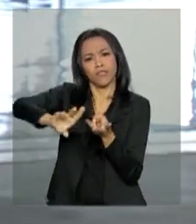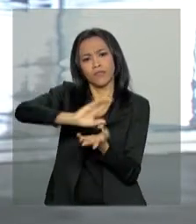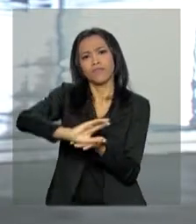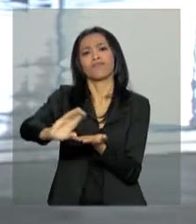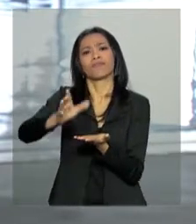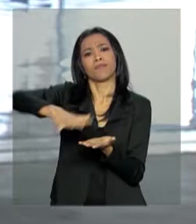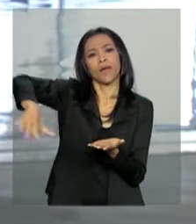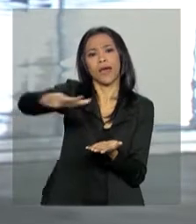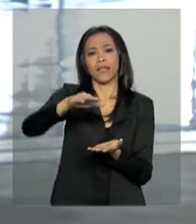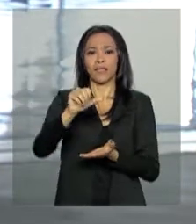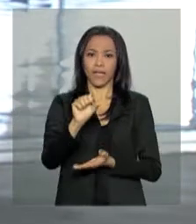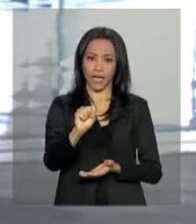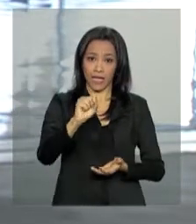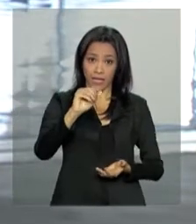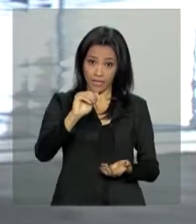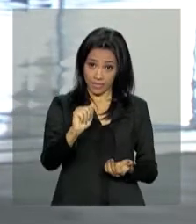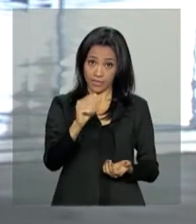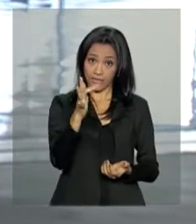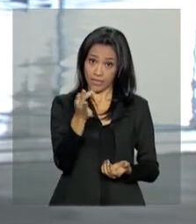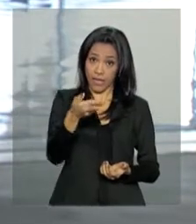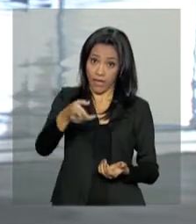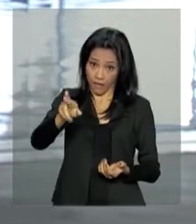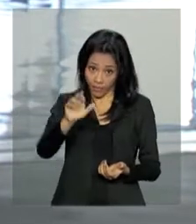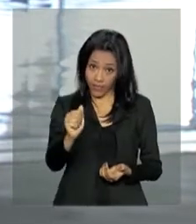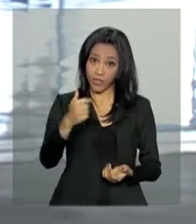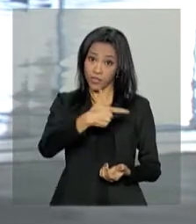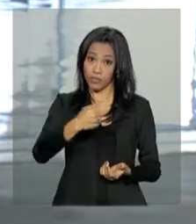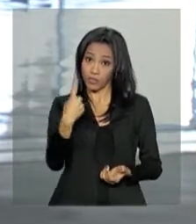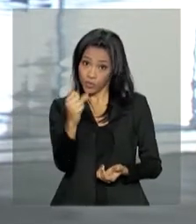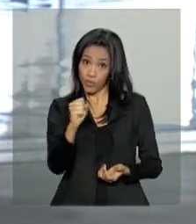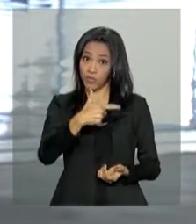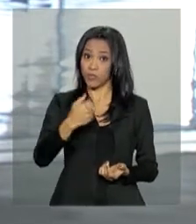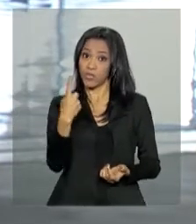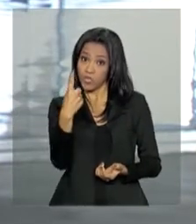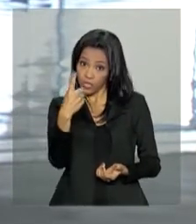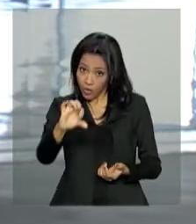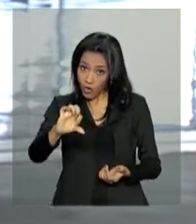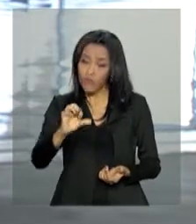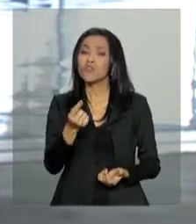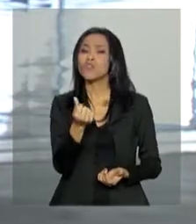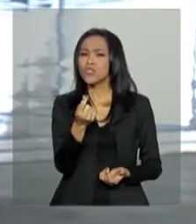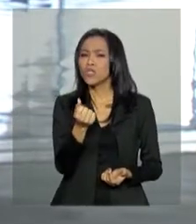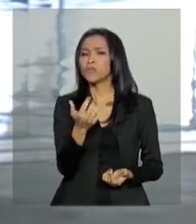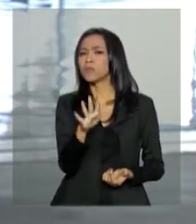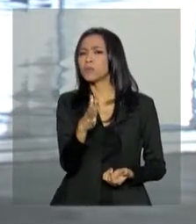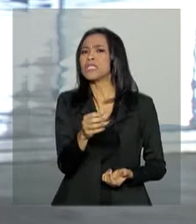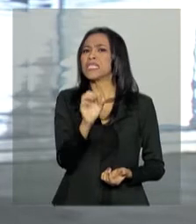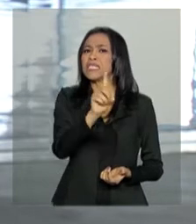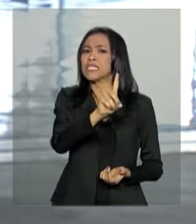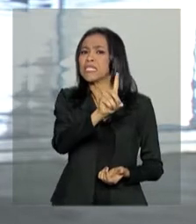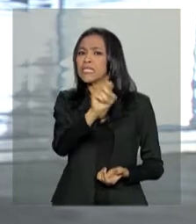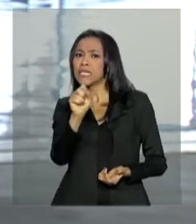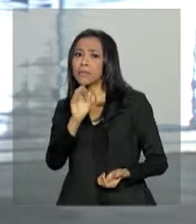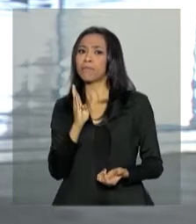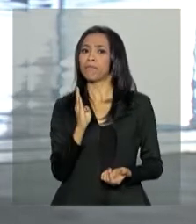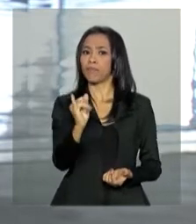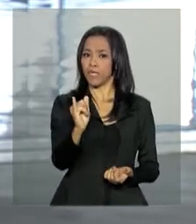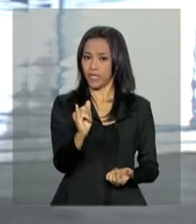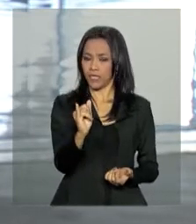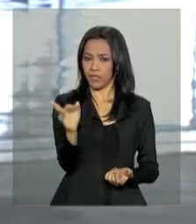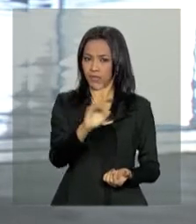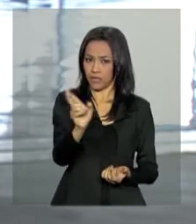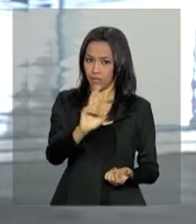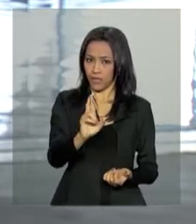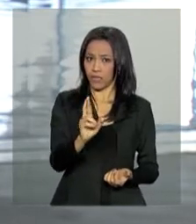safra 2018-2019. Devem ser anunciados em torno de R 100 bilhões em